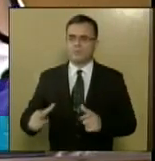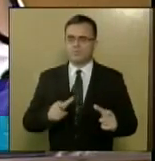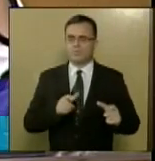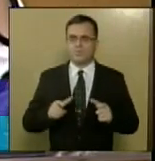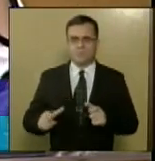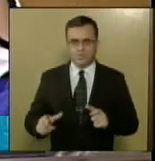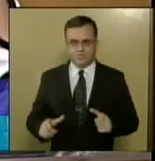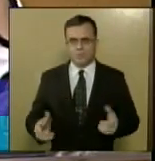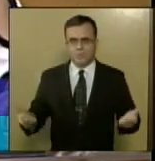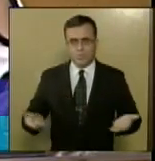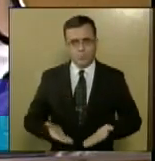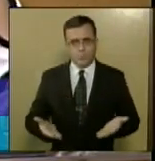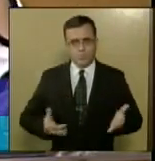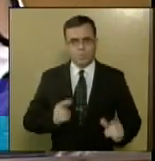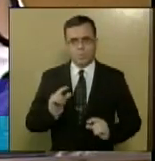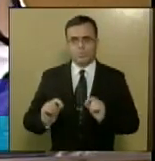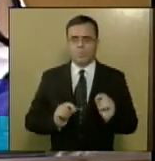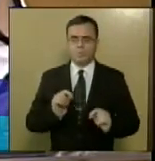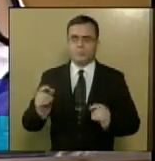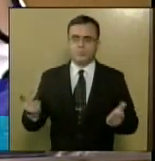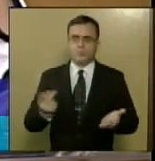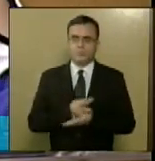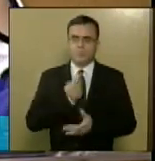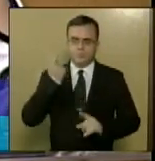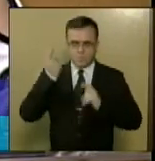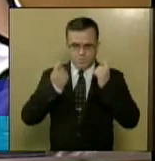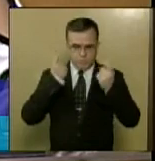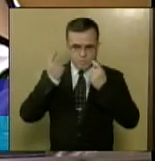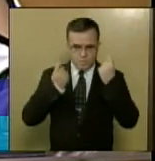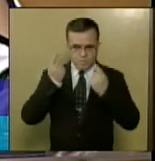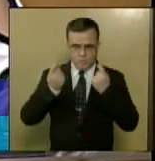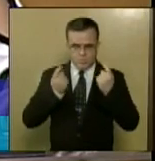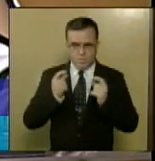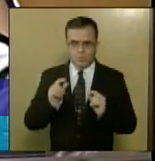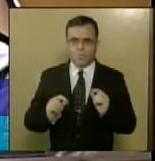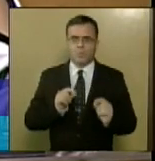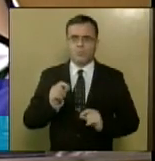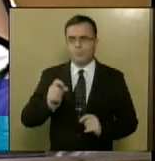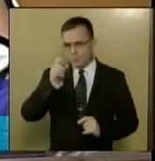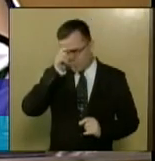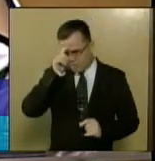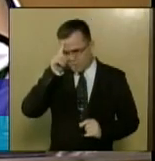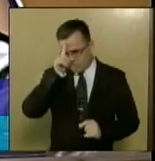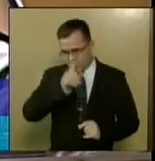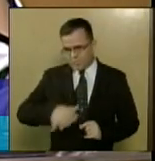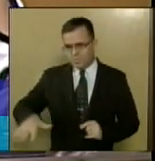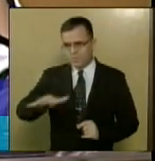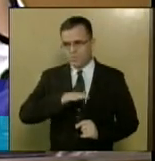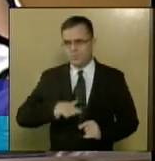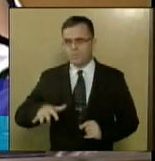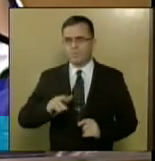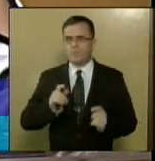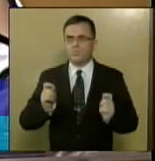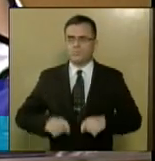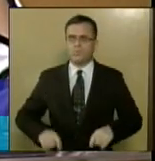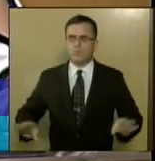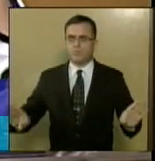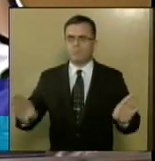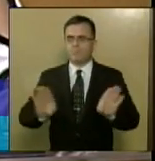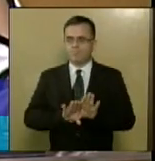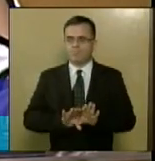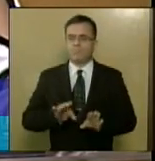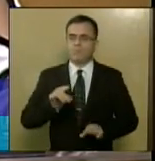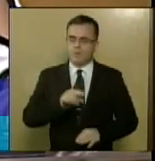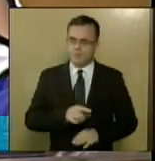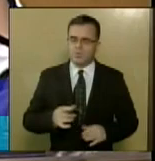hoje está em situação de preocupação pelo fato do hospital regional estar de portas fechadas. Tem uma